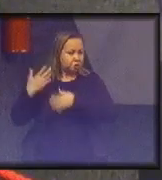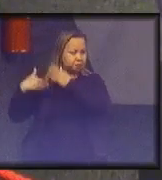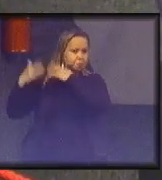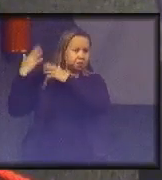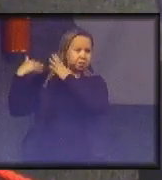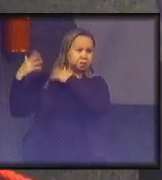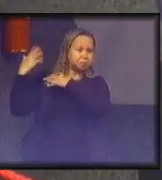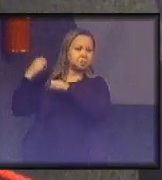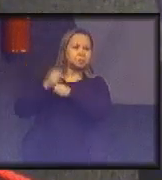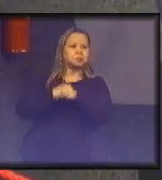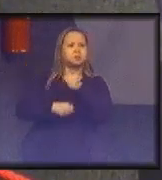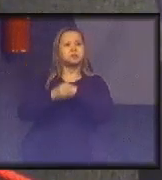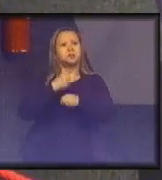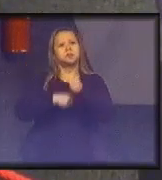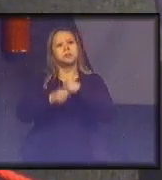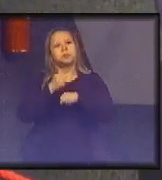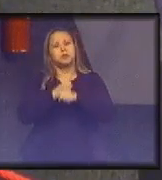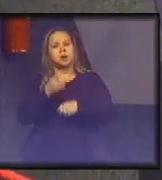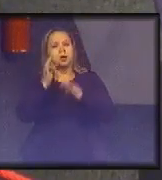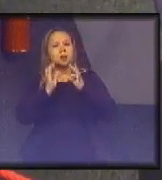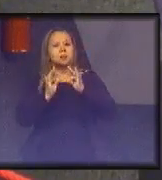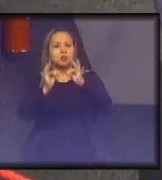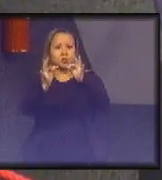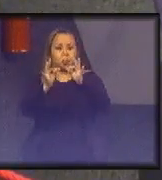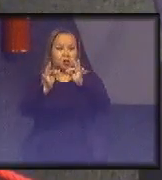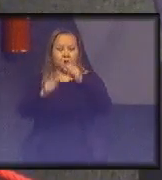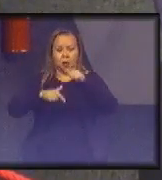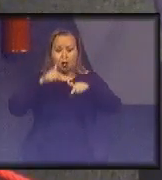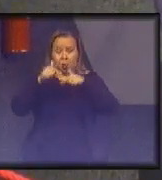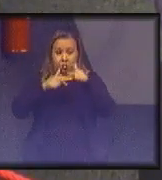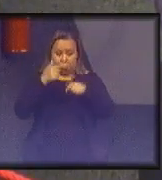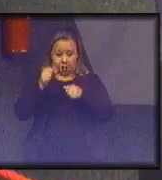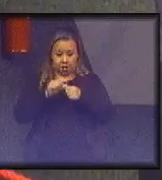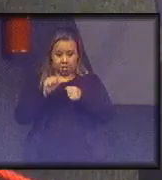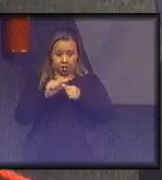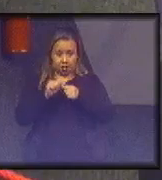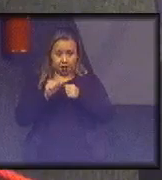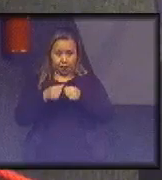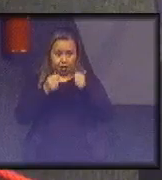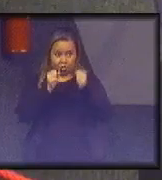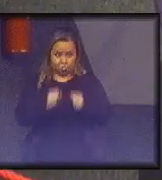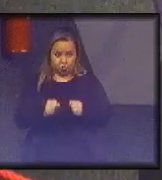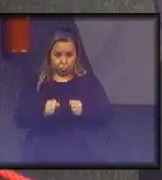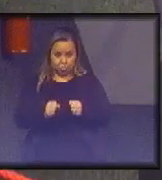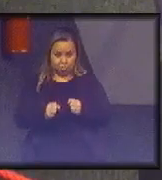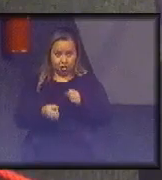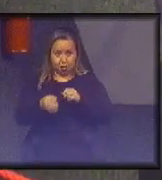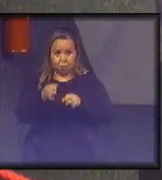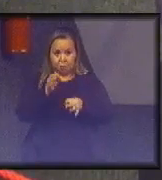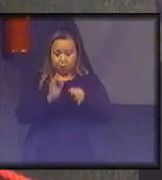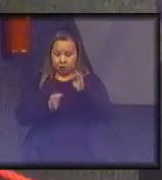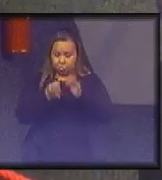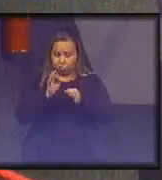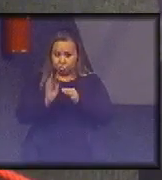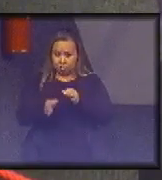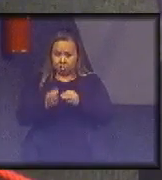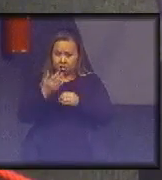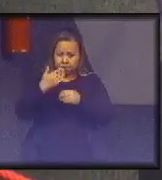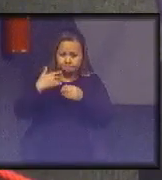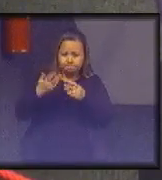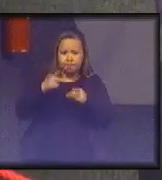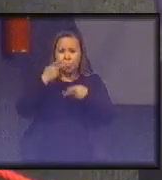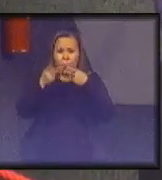quero testemunhar que o trabalho que é feito no poder judiciário em torno de